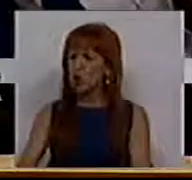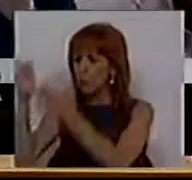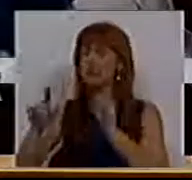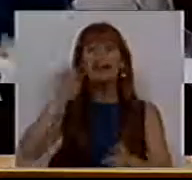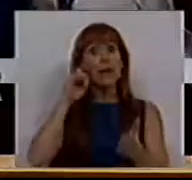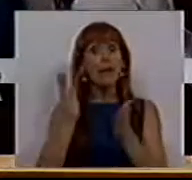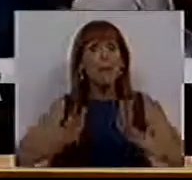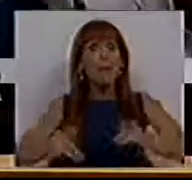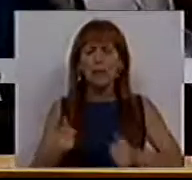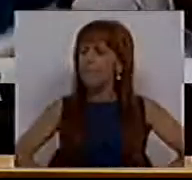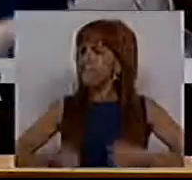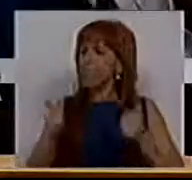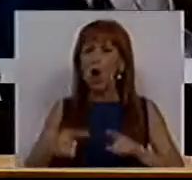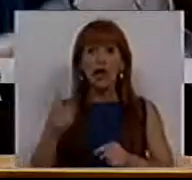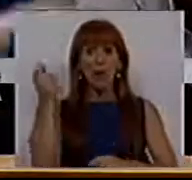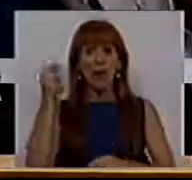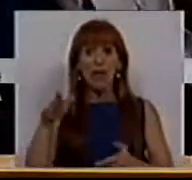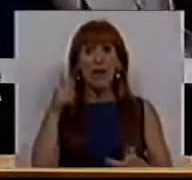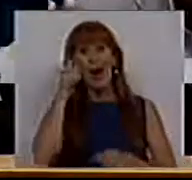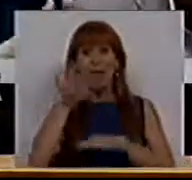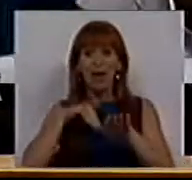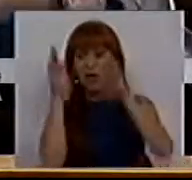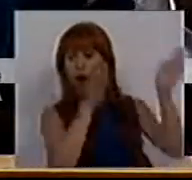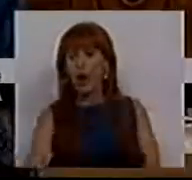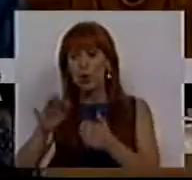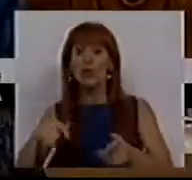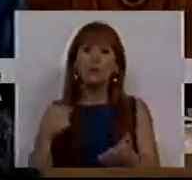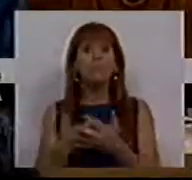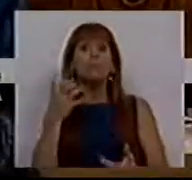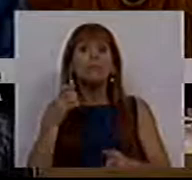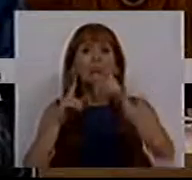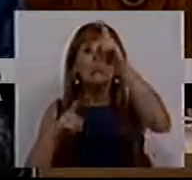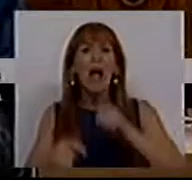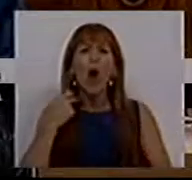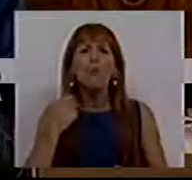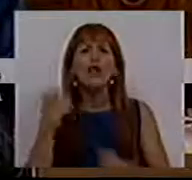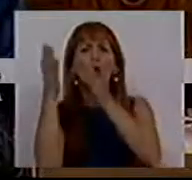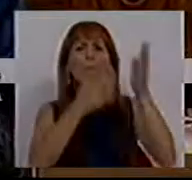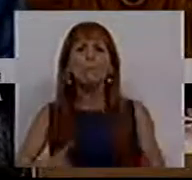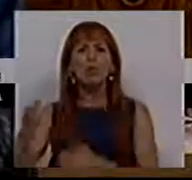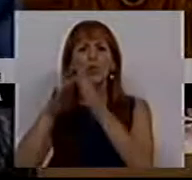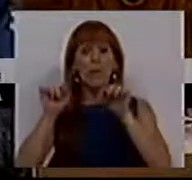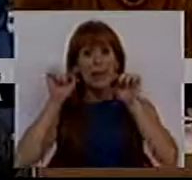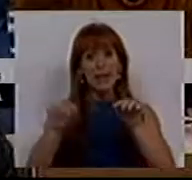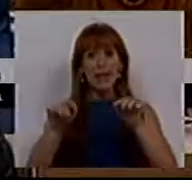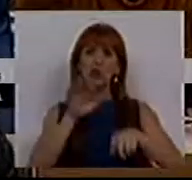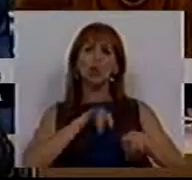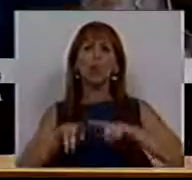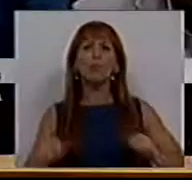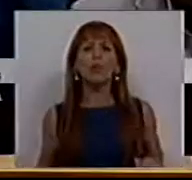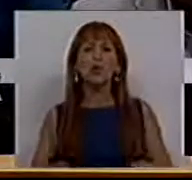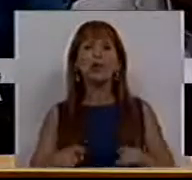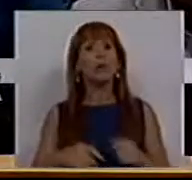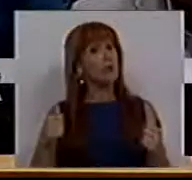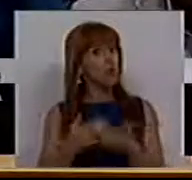tem que garantir melhores preços aos produtores. E sublinho, aos pequenos produtores. E isto, Srs. Deputados,